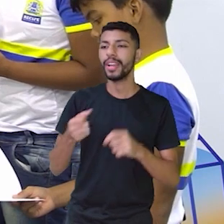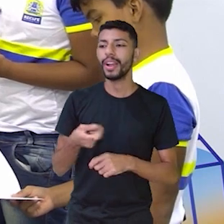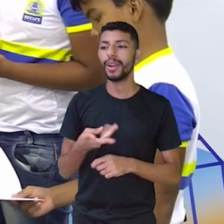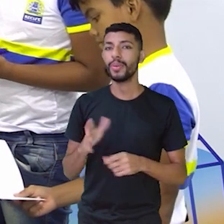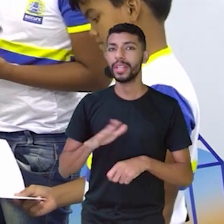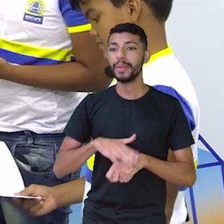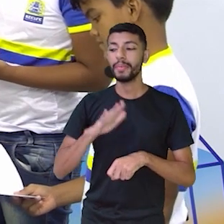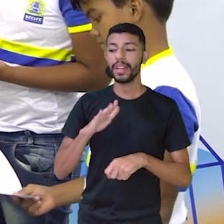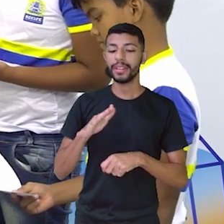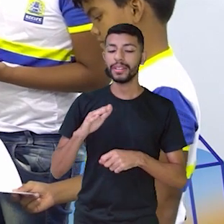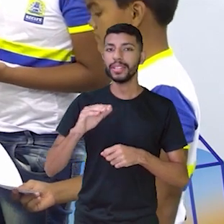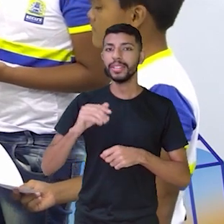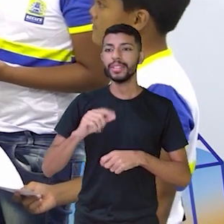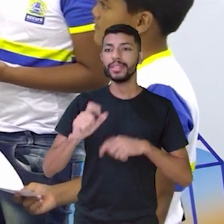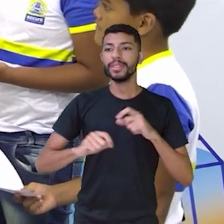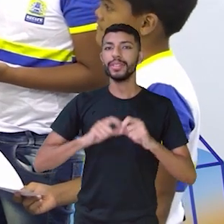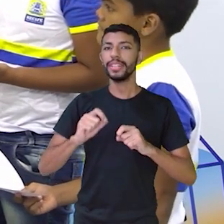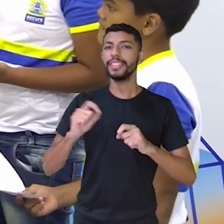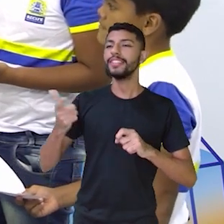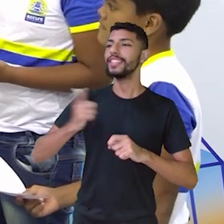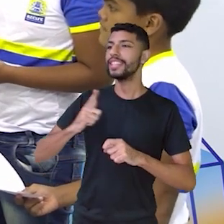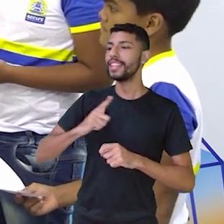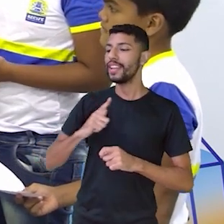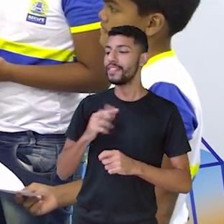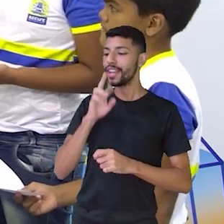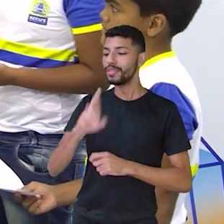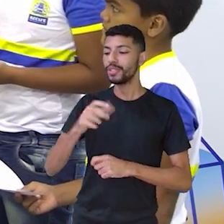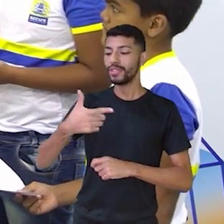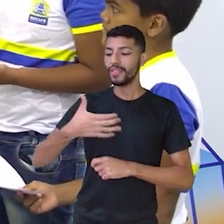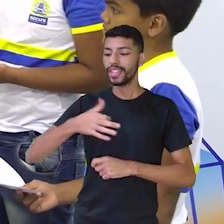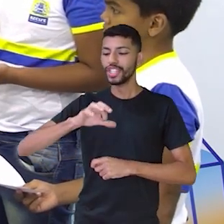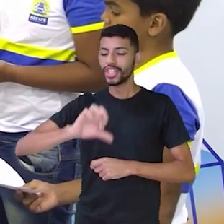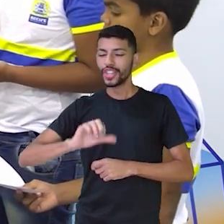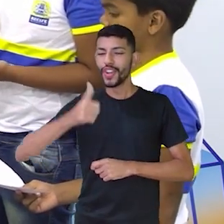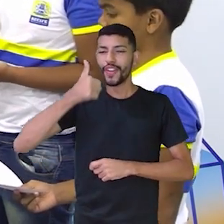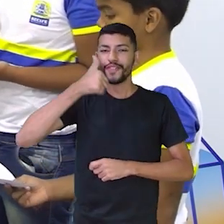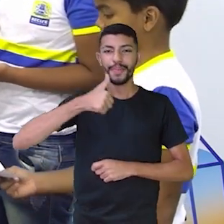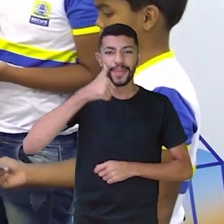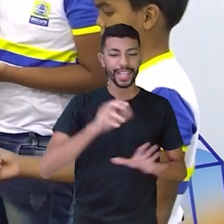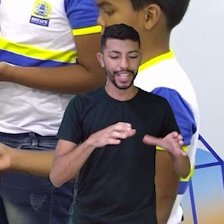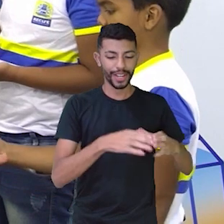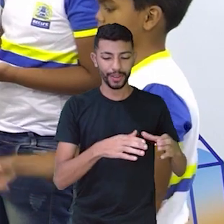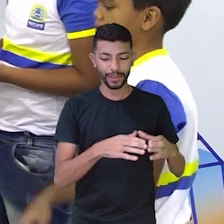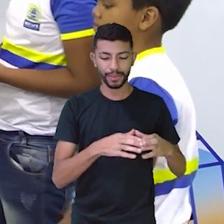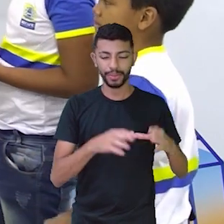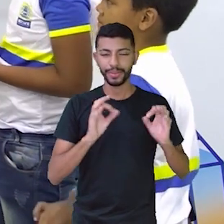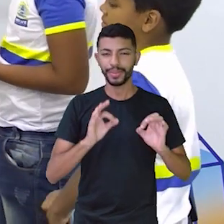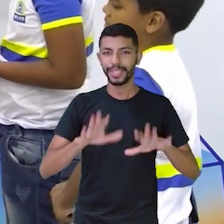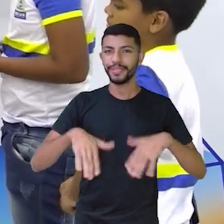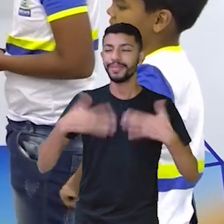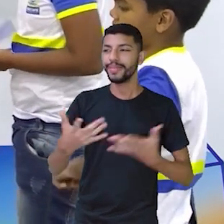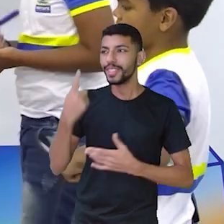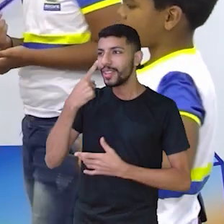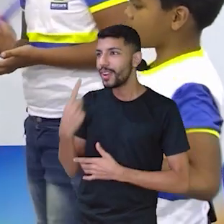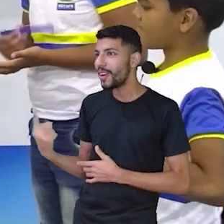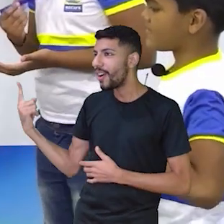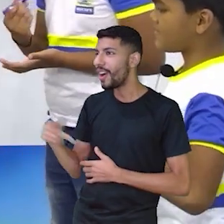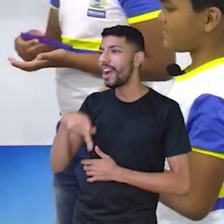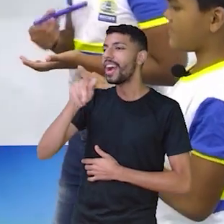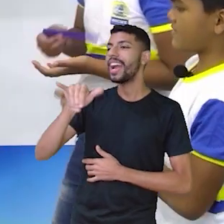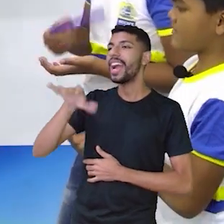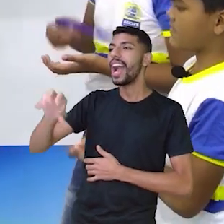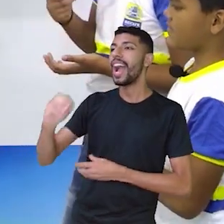retirou a menor e chegou o resultado 29 meninas. E vamos ver aqui como o Caio também